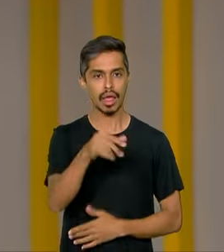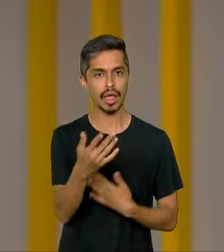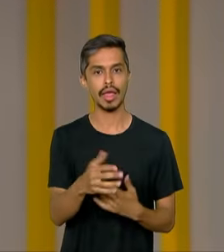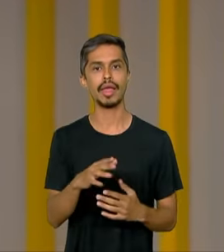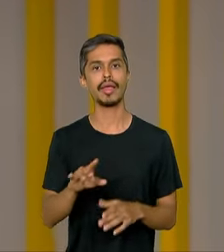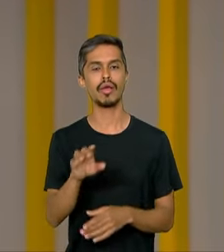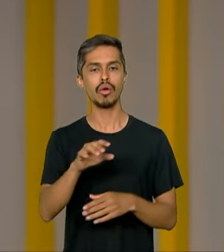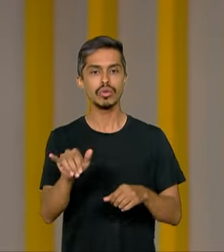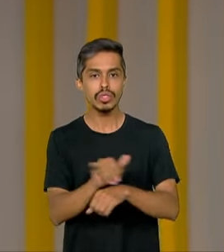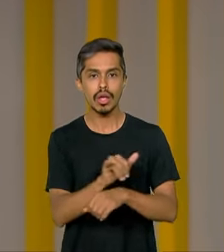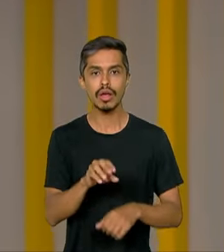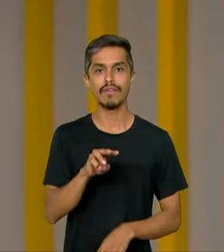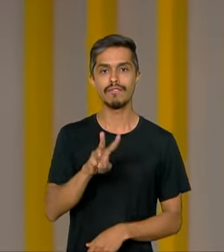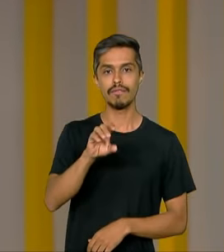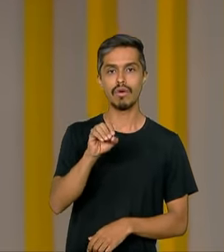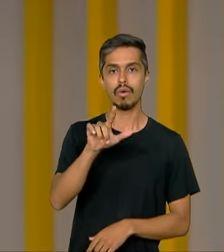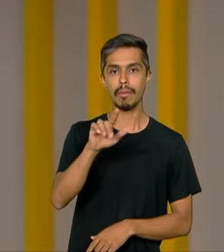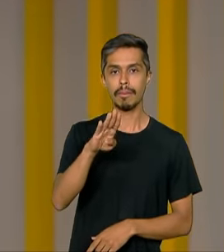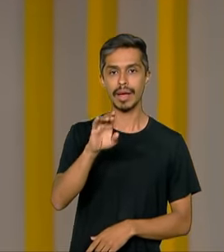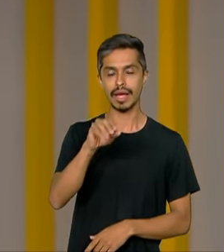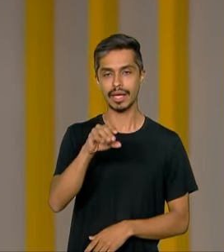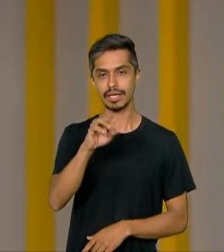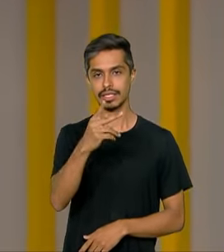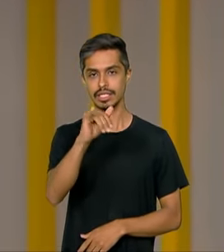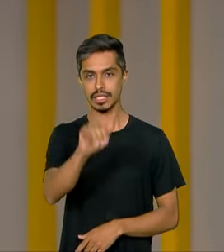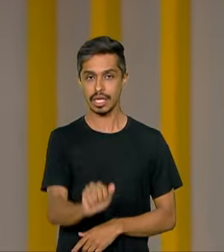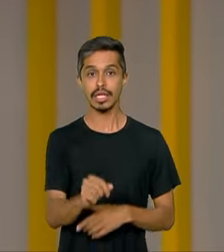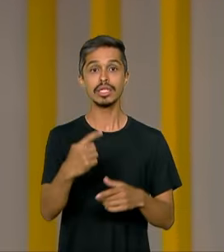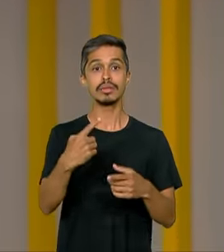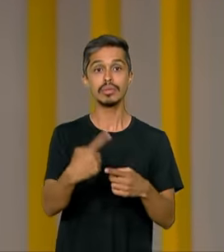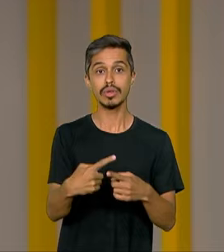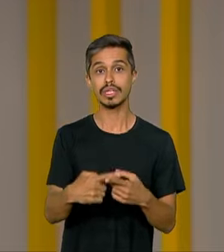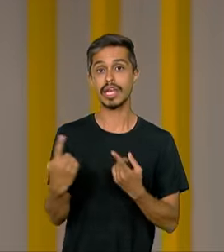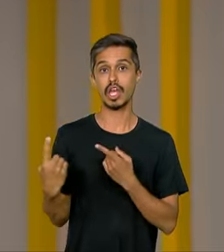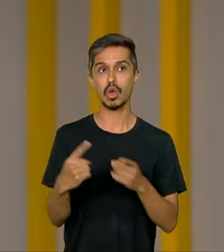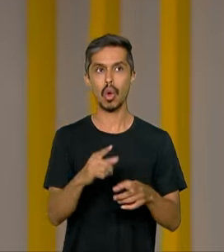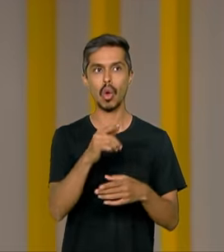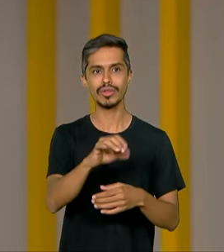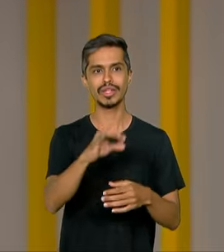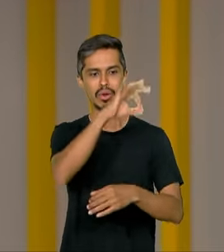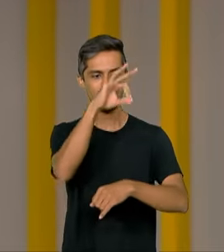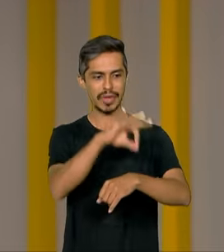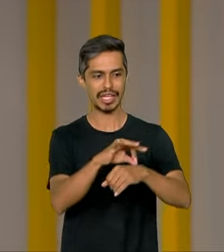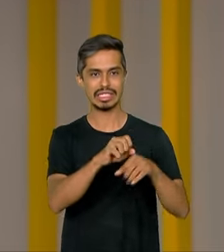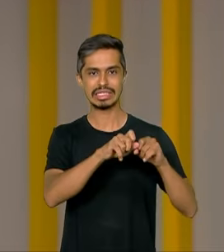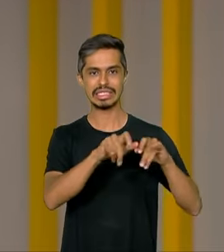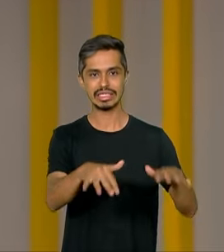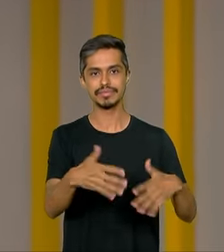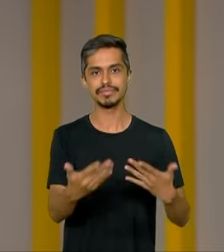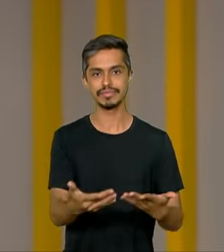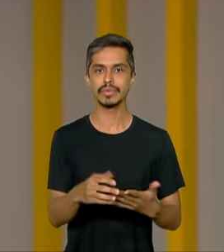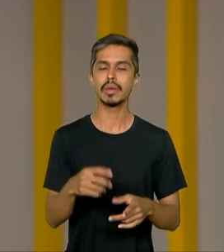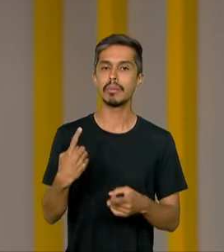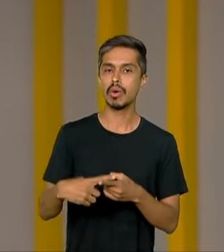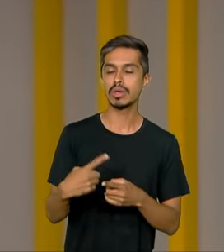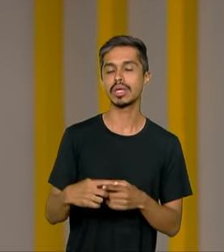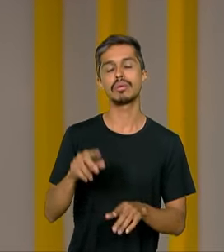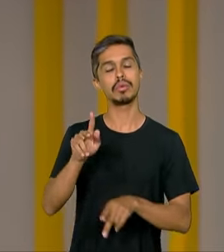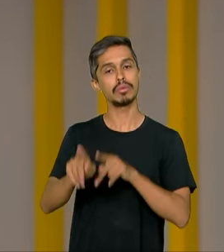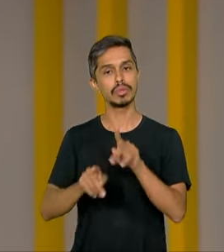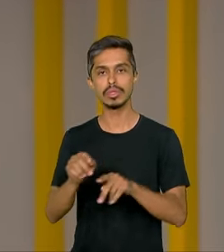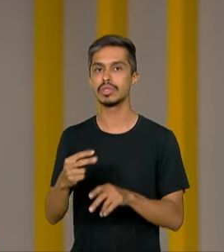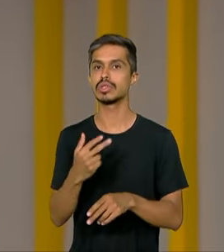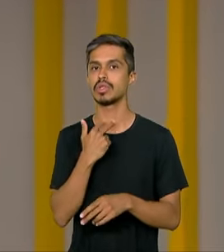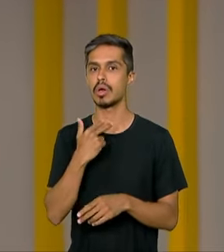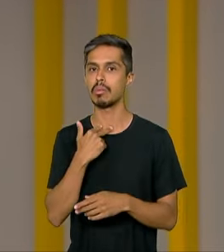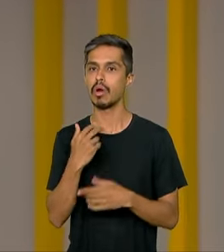Volbachia, que impede que o mosquito Aedes aegypti se reproduza. Uma vez que a população já não pode deixar de lado os cuidados em